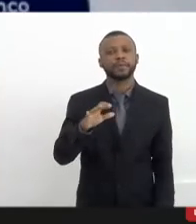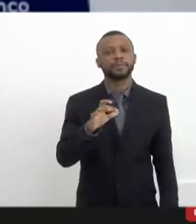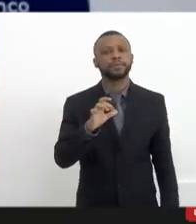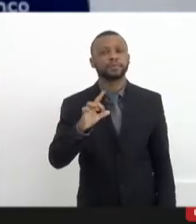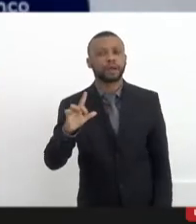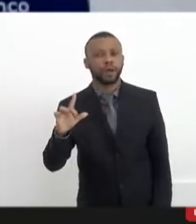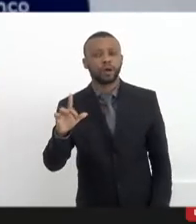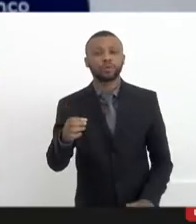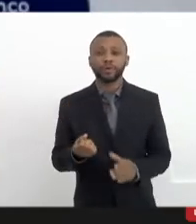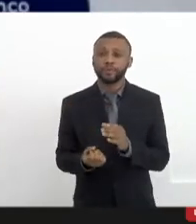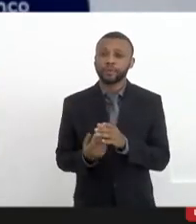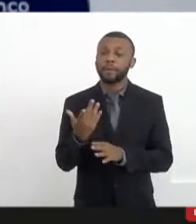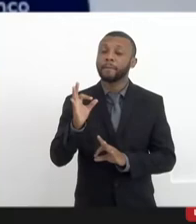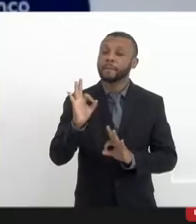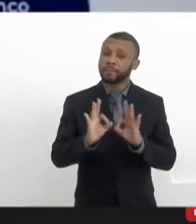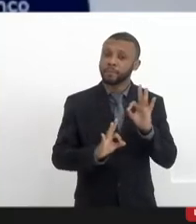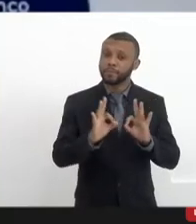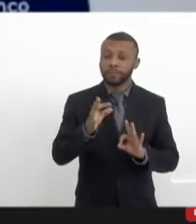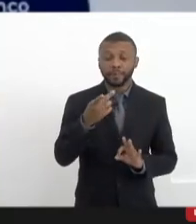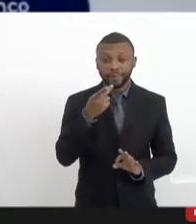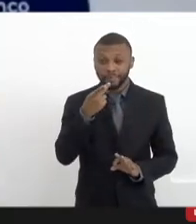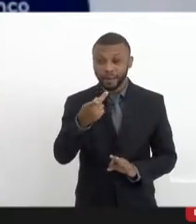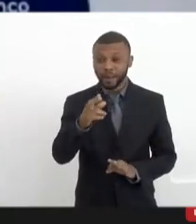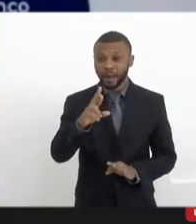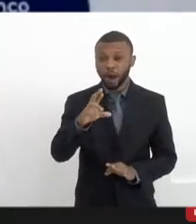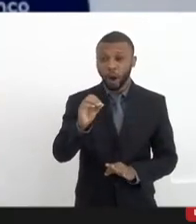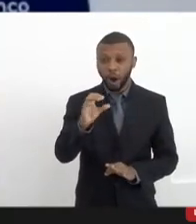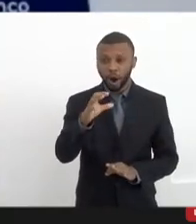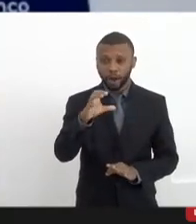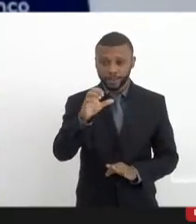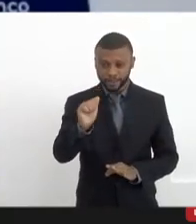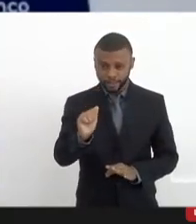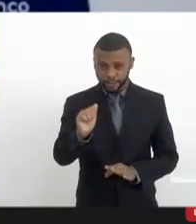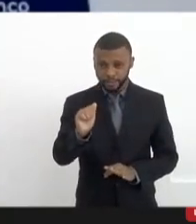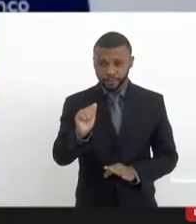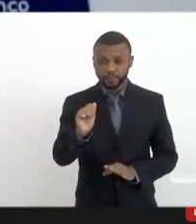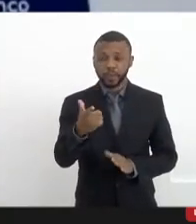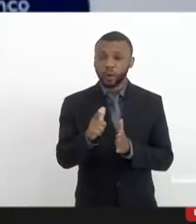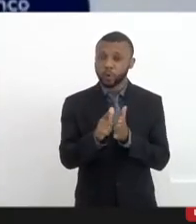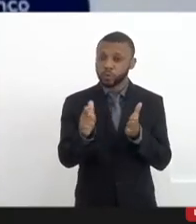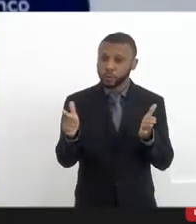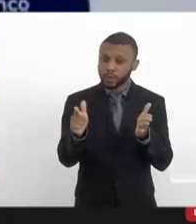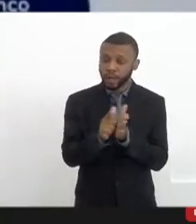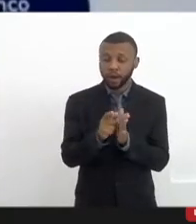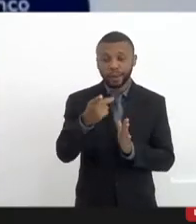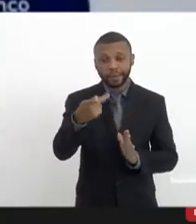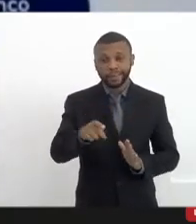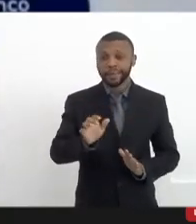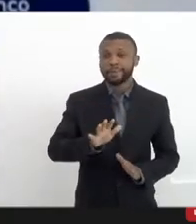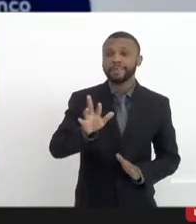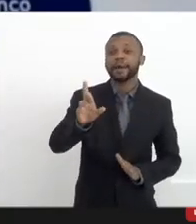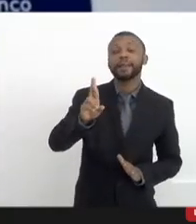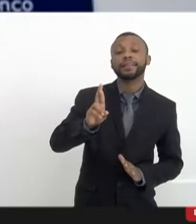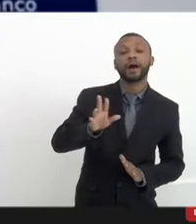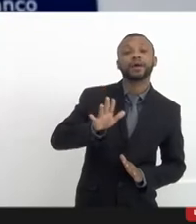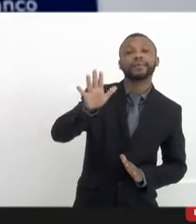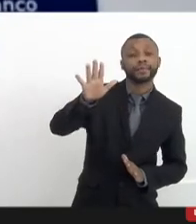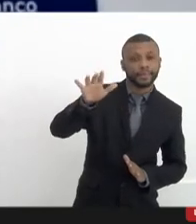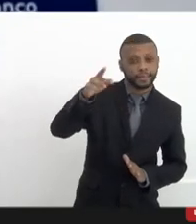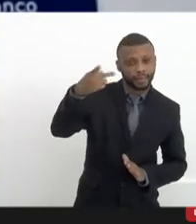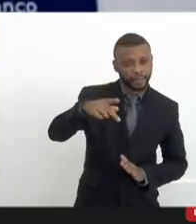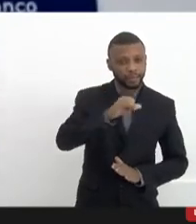editor-chefe do Fala Roça, um jornal impresso e digital aqui da favela da Rocinha, na Avenida Sul do Rio de Janeiro.